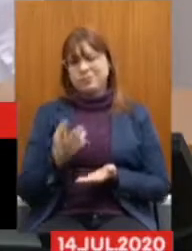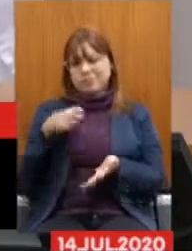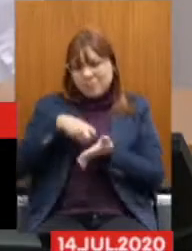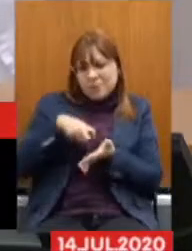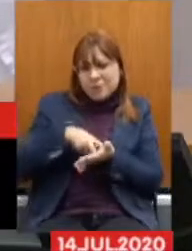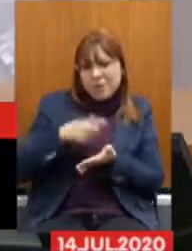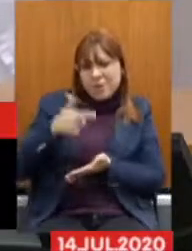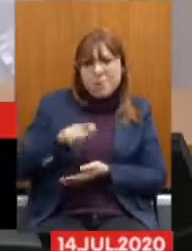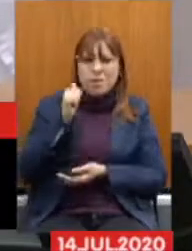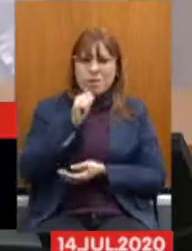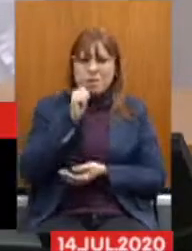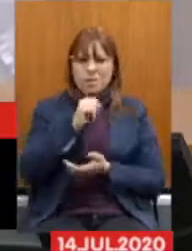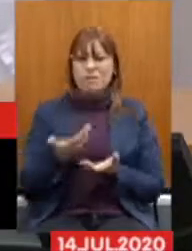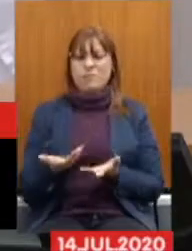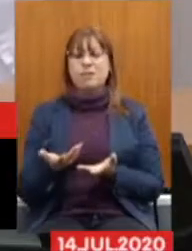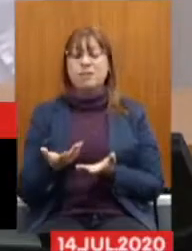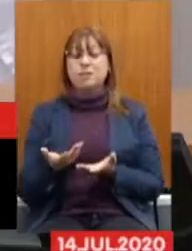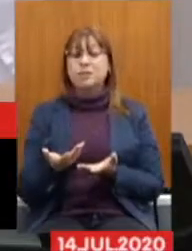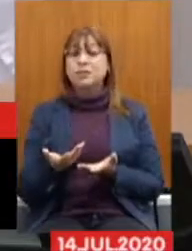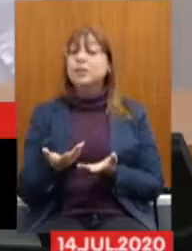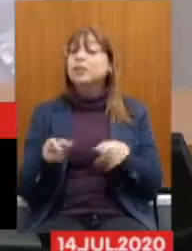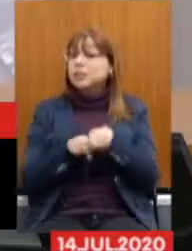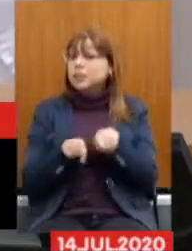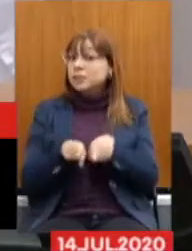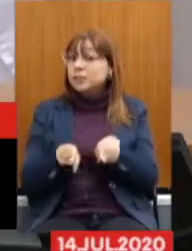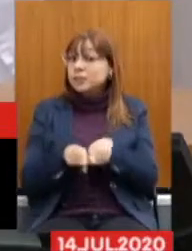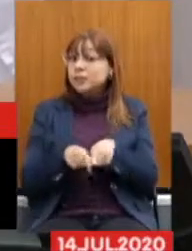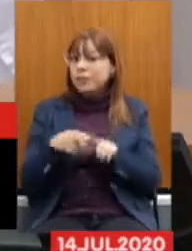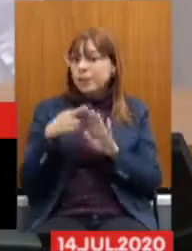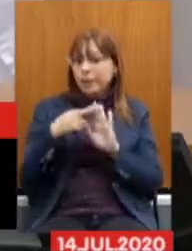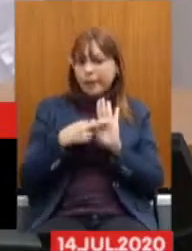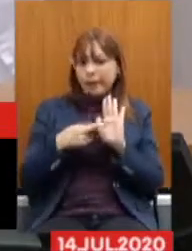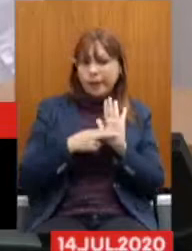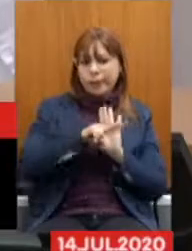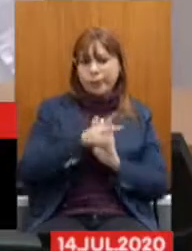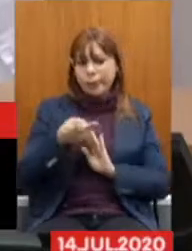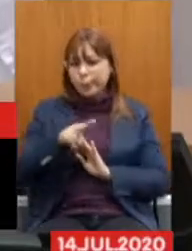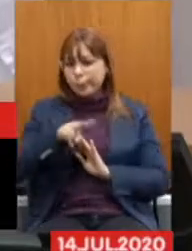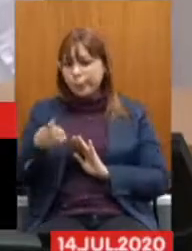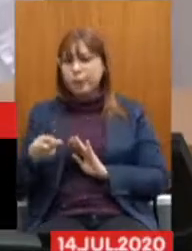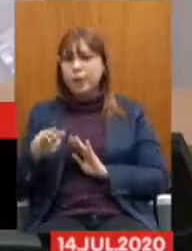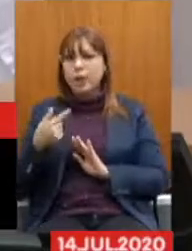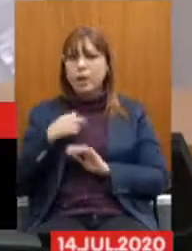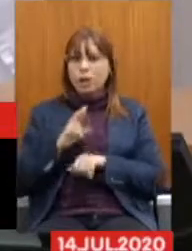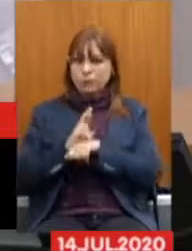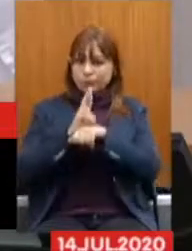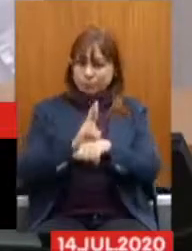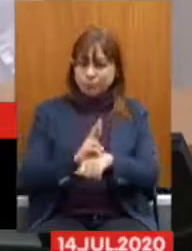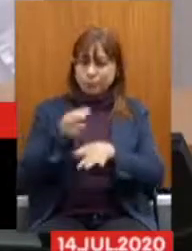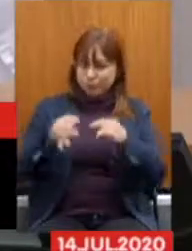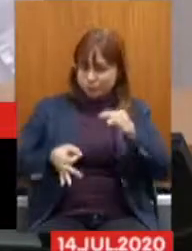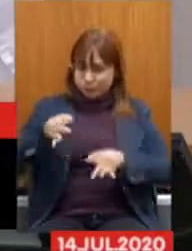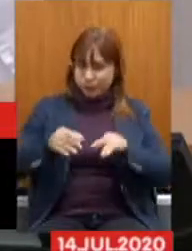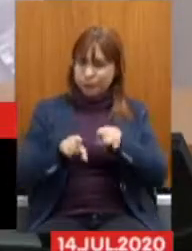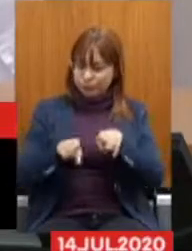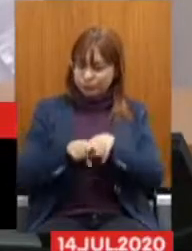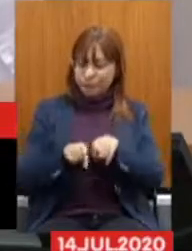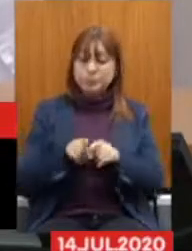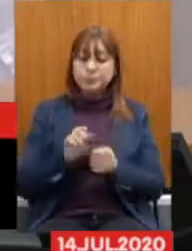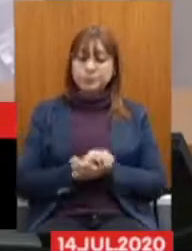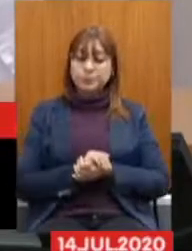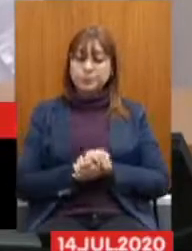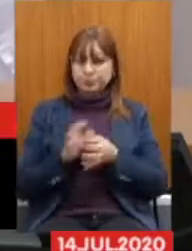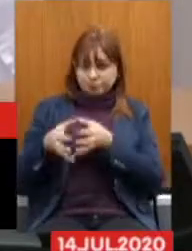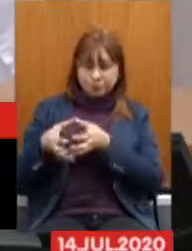punir mais ainda As mulheres E quando se fala Em regra de transição Eu estou falando Em nome do judiciário Também Lá o